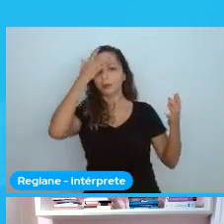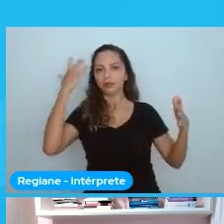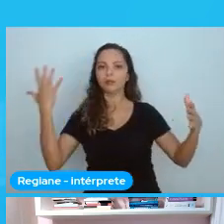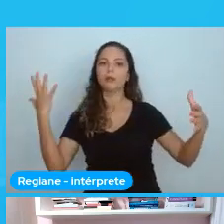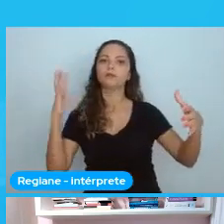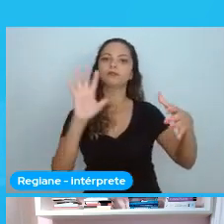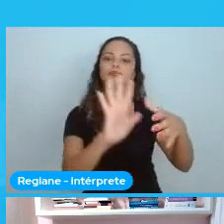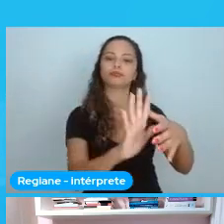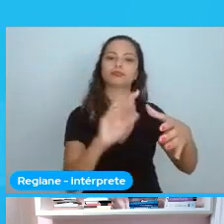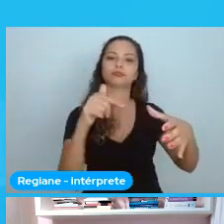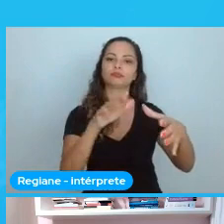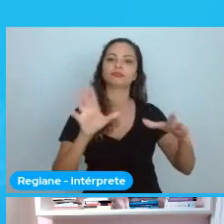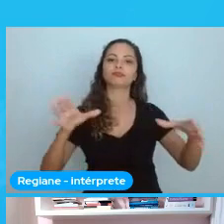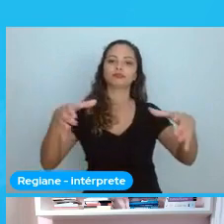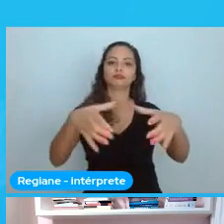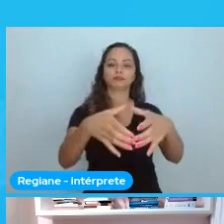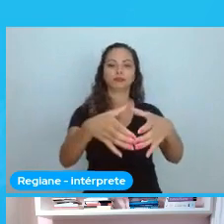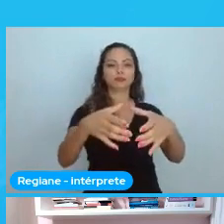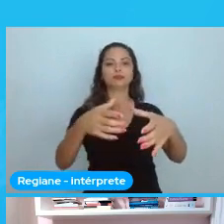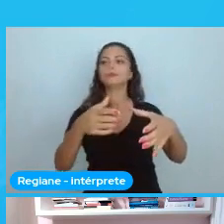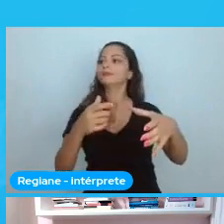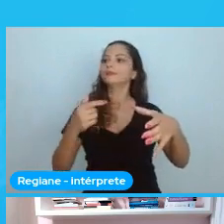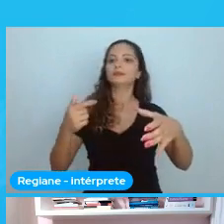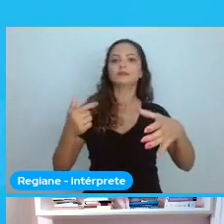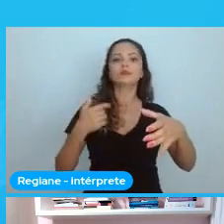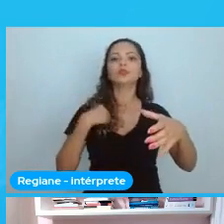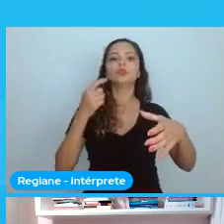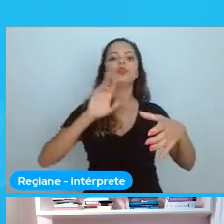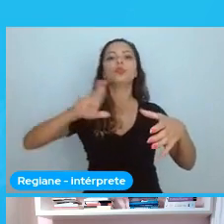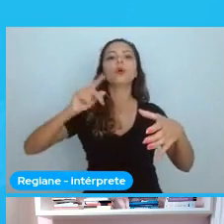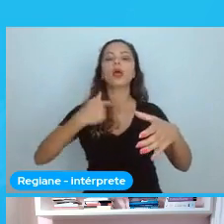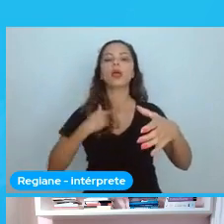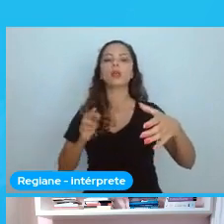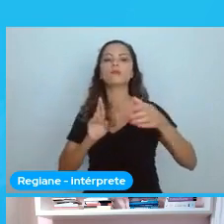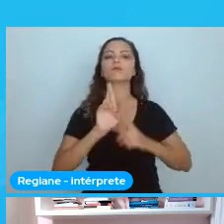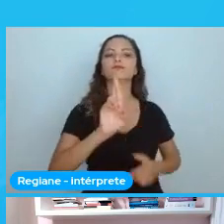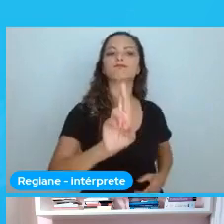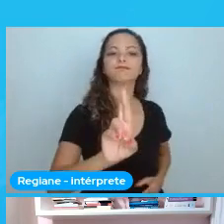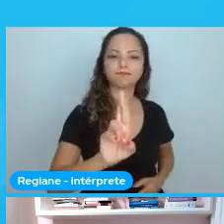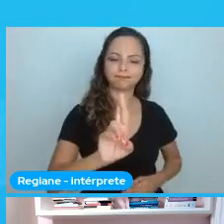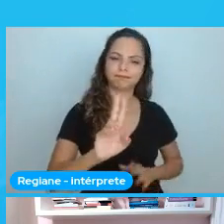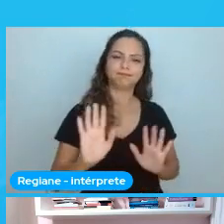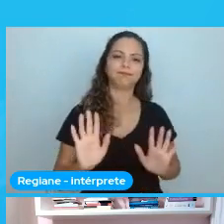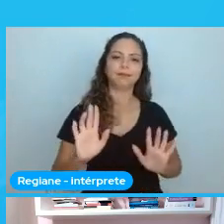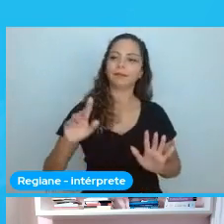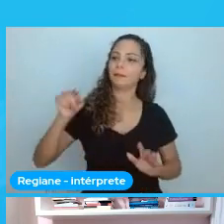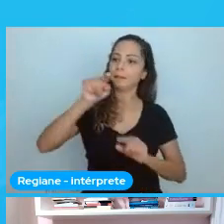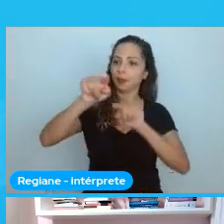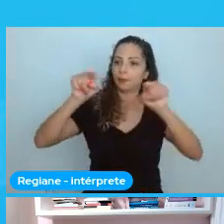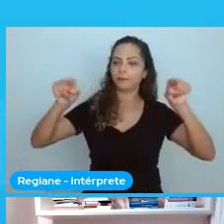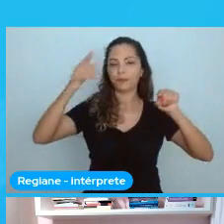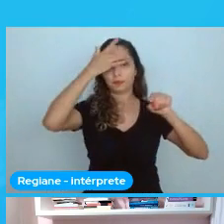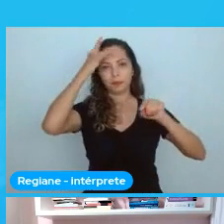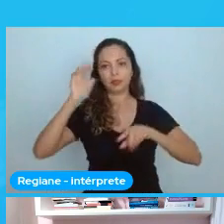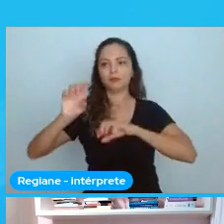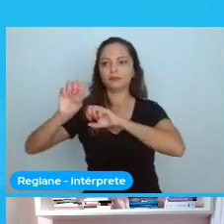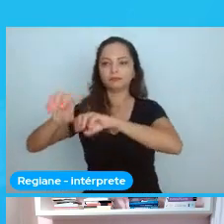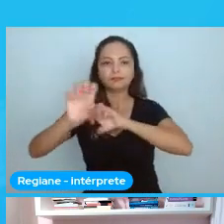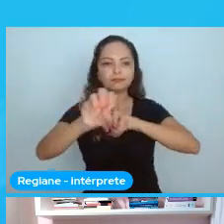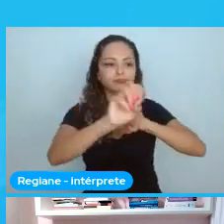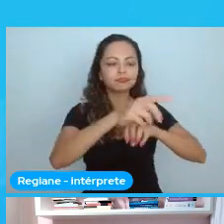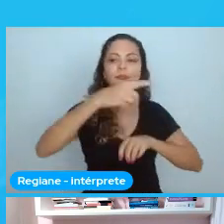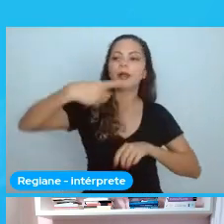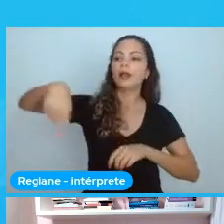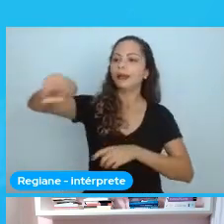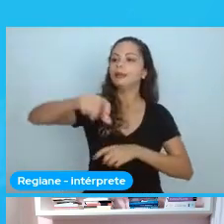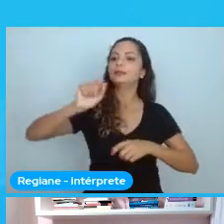interessante... Eu conversar com o pessoal para que eles estejam ensinando. Para que eles sejam mentores. Para que eles ministrem coisas.